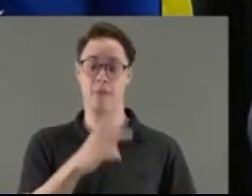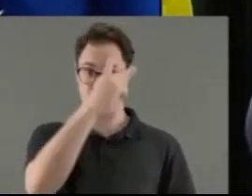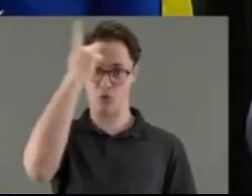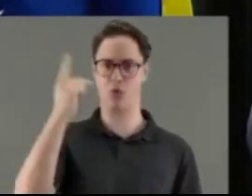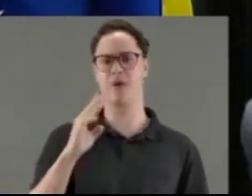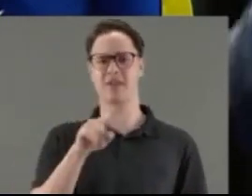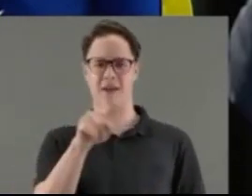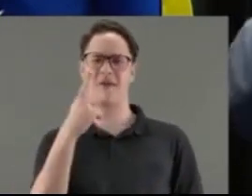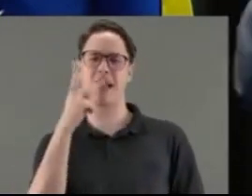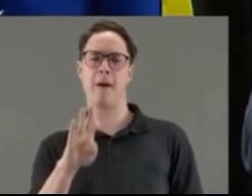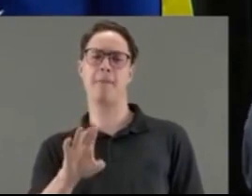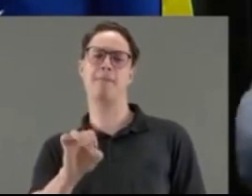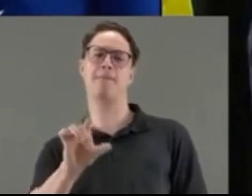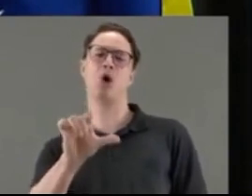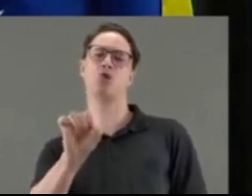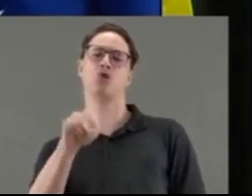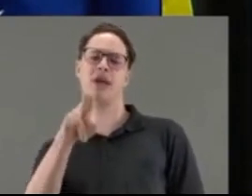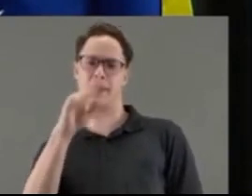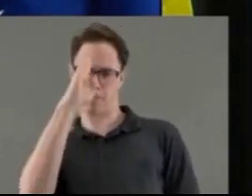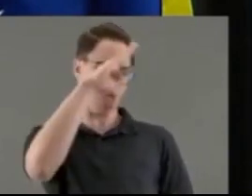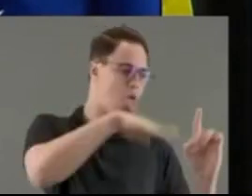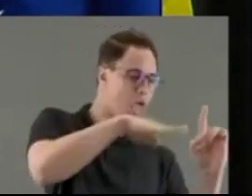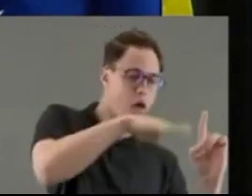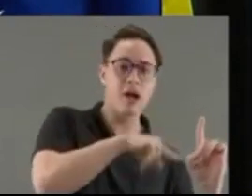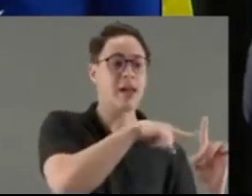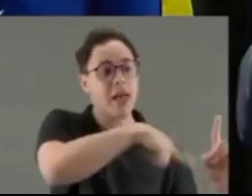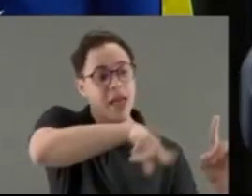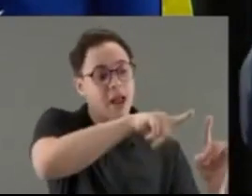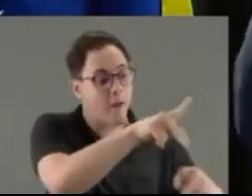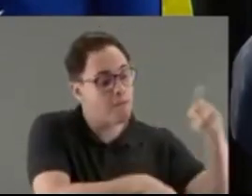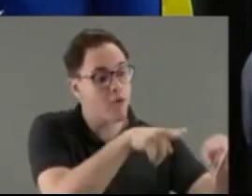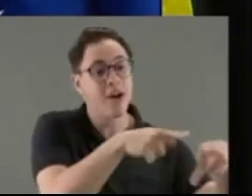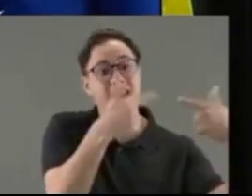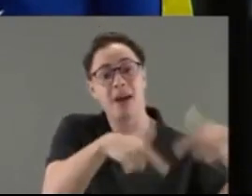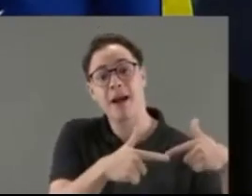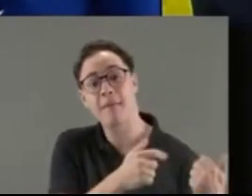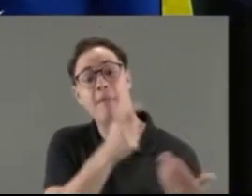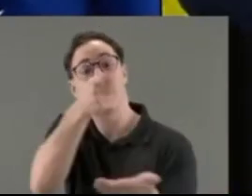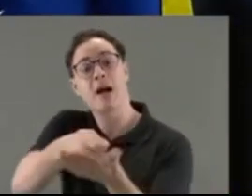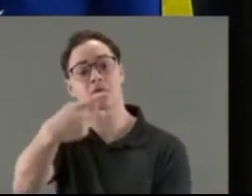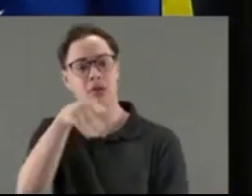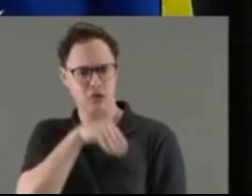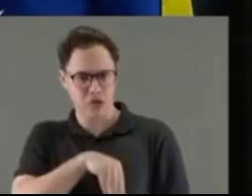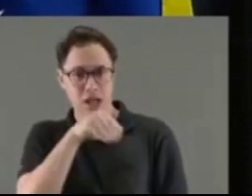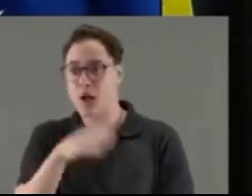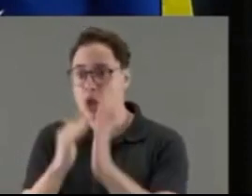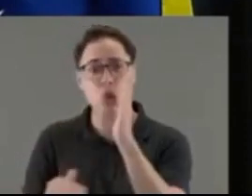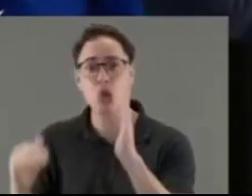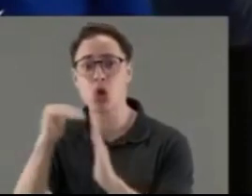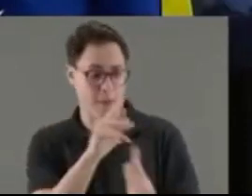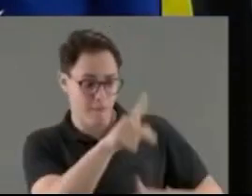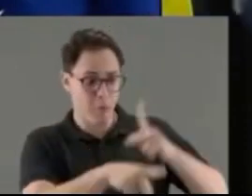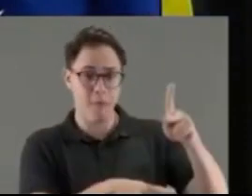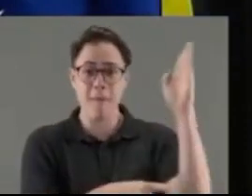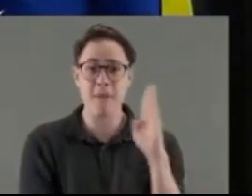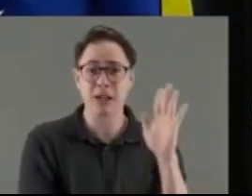como vocês gostam de falar, eles trabalham para pagar o salário de vocês. Eles são fontes de riqueza, todo, não é só o Bolsonaro, todo, a população brasileira em